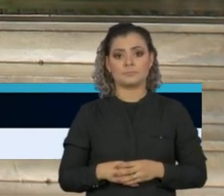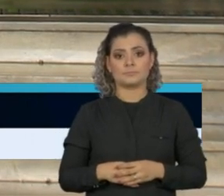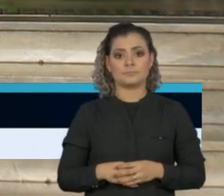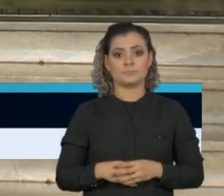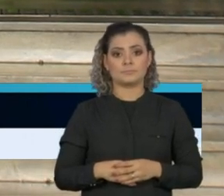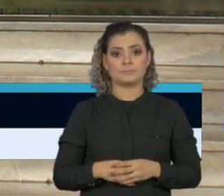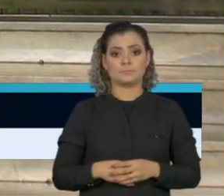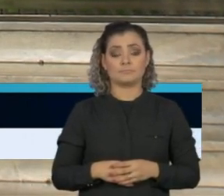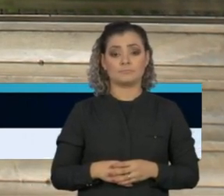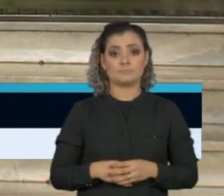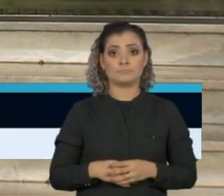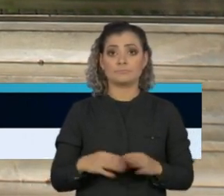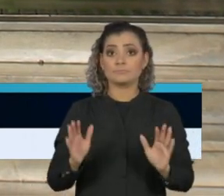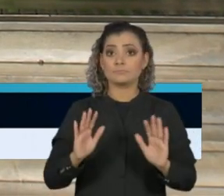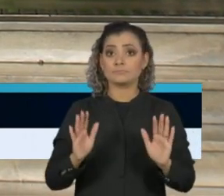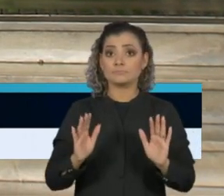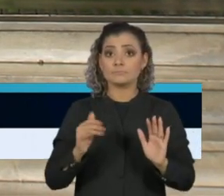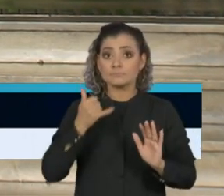Alô?